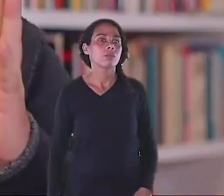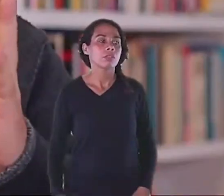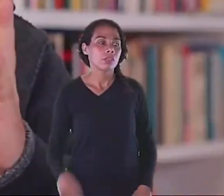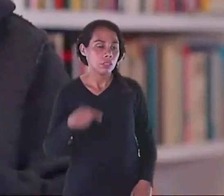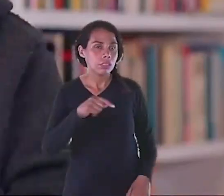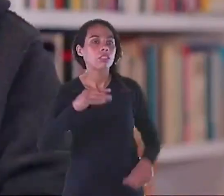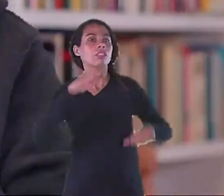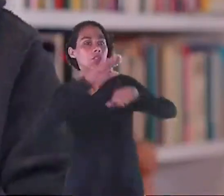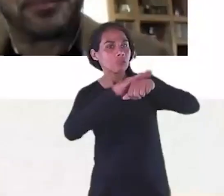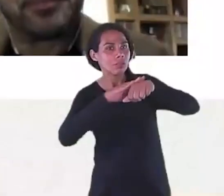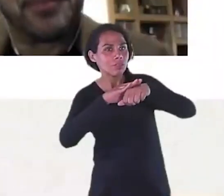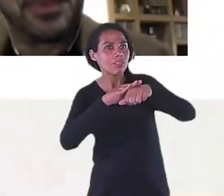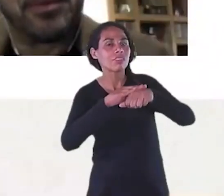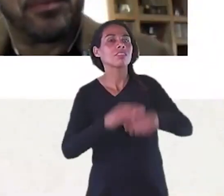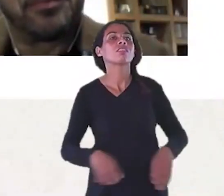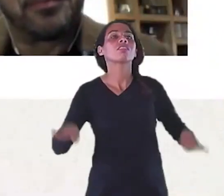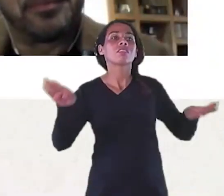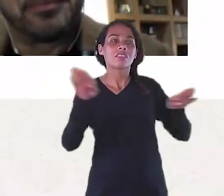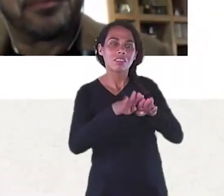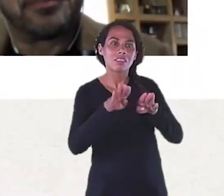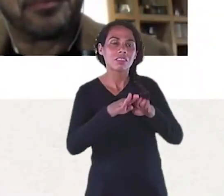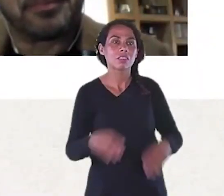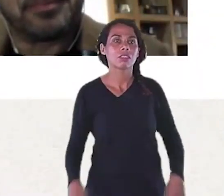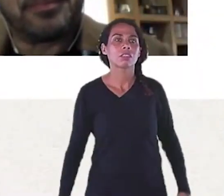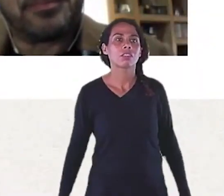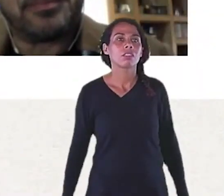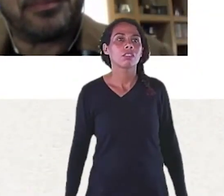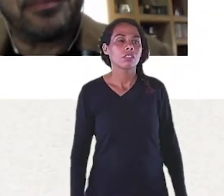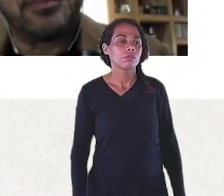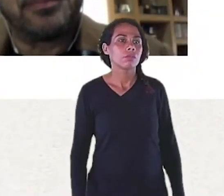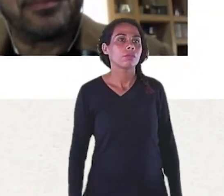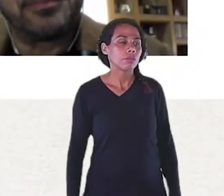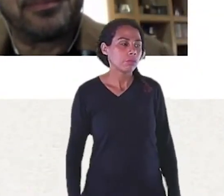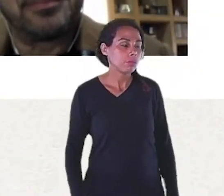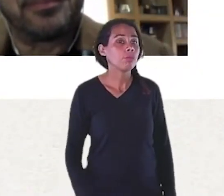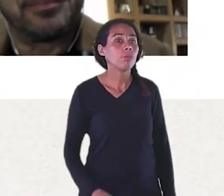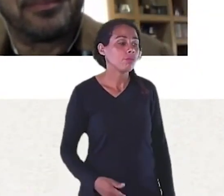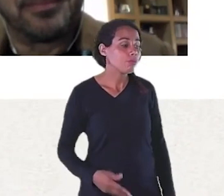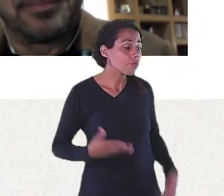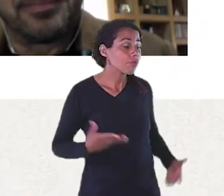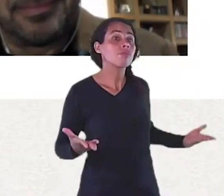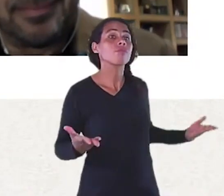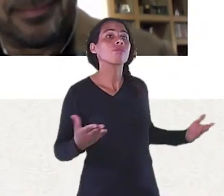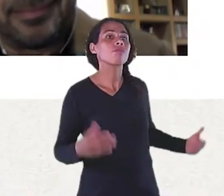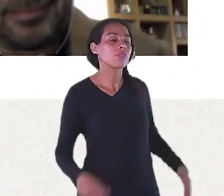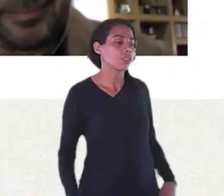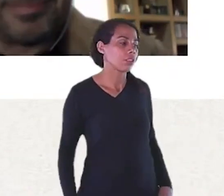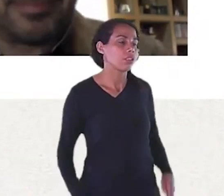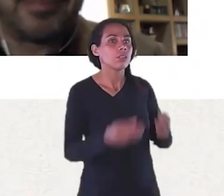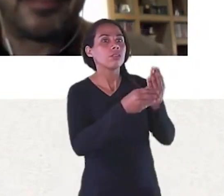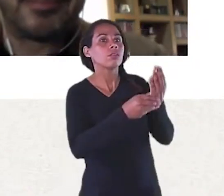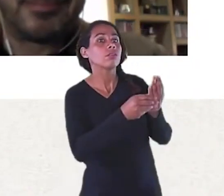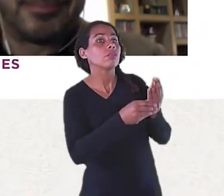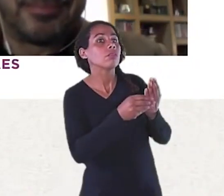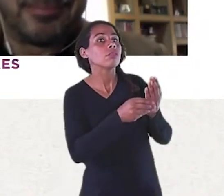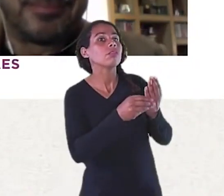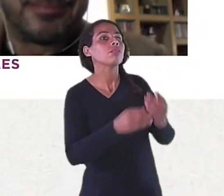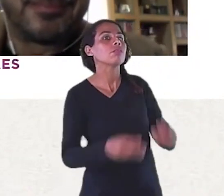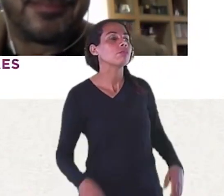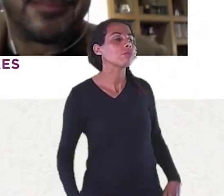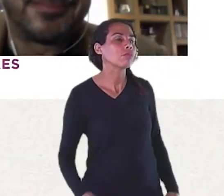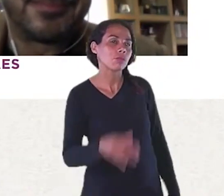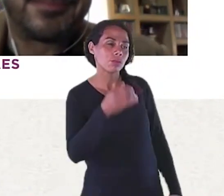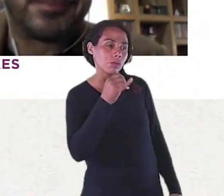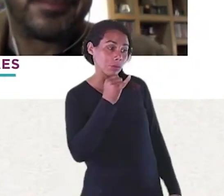Então, minha primeira colocação vai nesse ponto. E aí, Dijon? Conta um pouco do livro, mas a minha primeira pergunta é um pouco